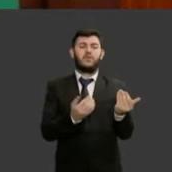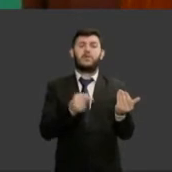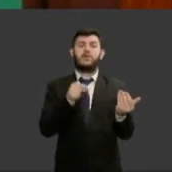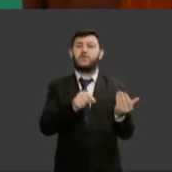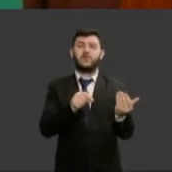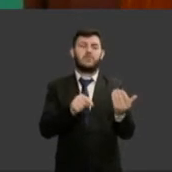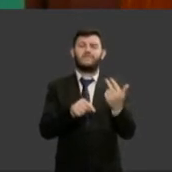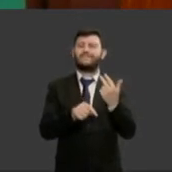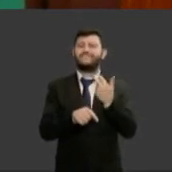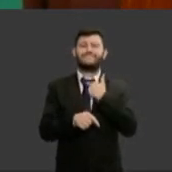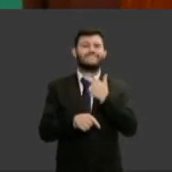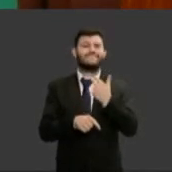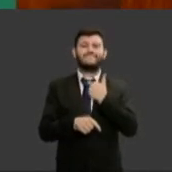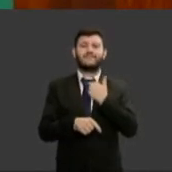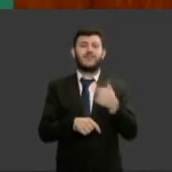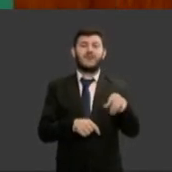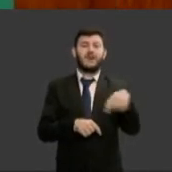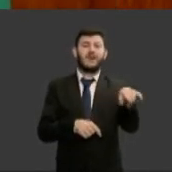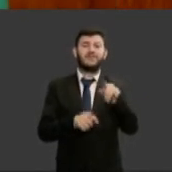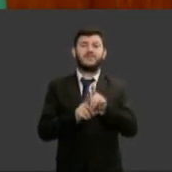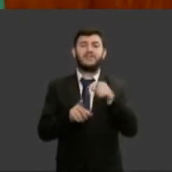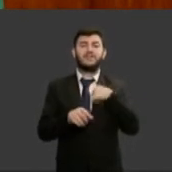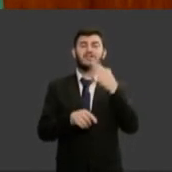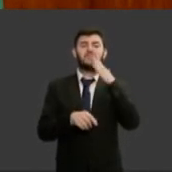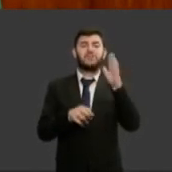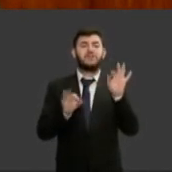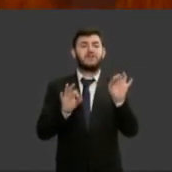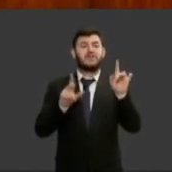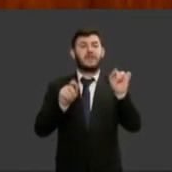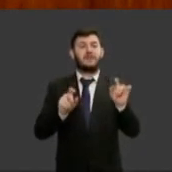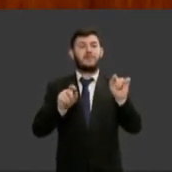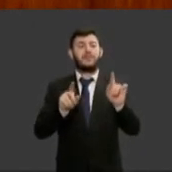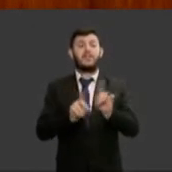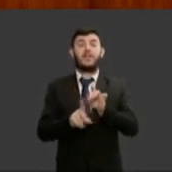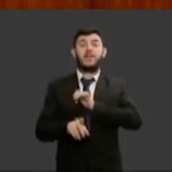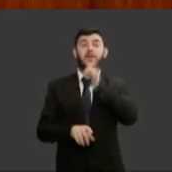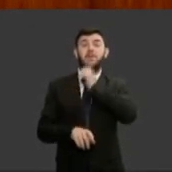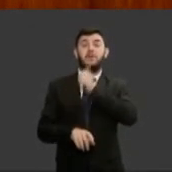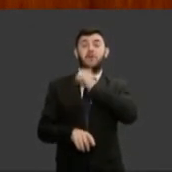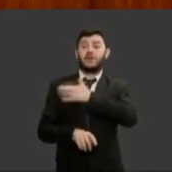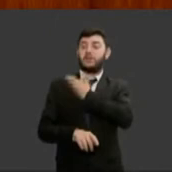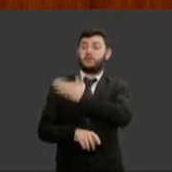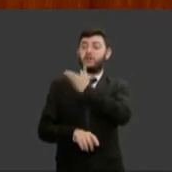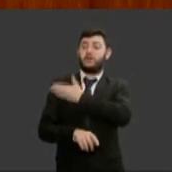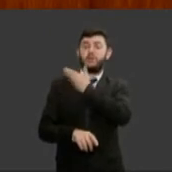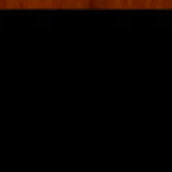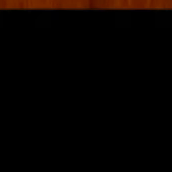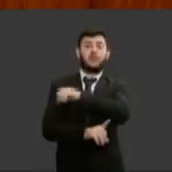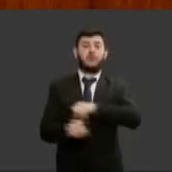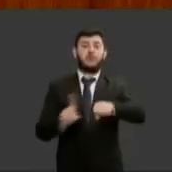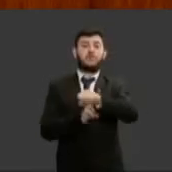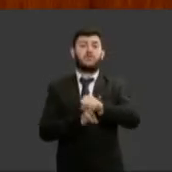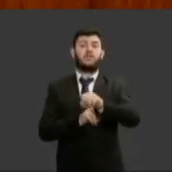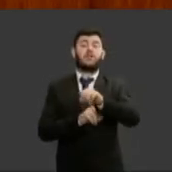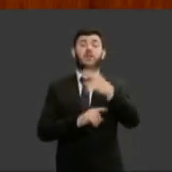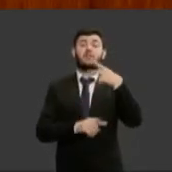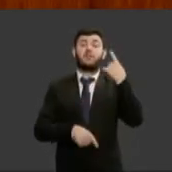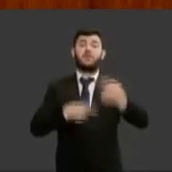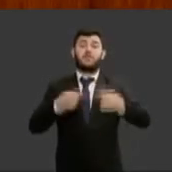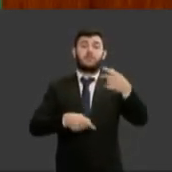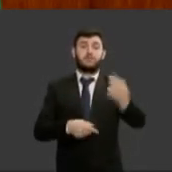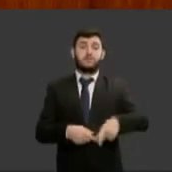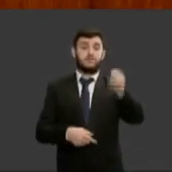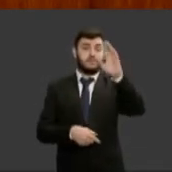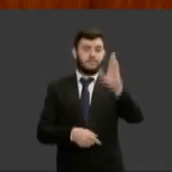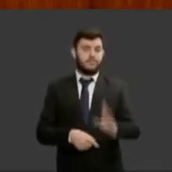o entendimento deles sequer cogitar da exclusão da mulher do cenário social político da nação contudo é bom